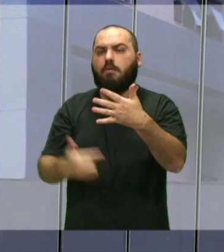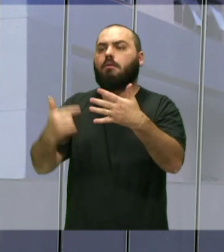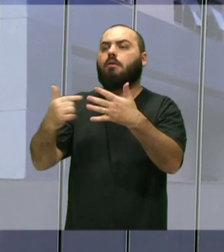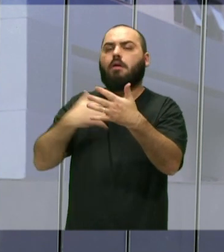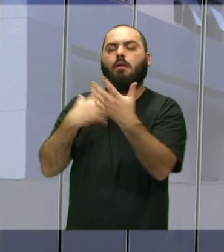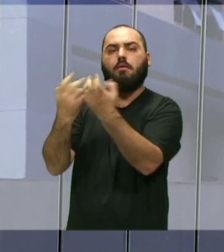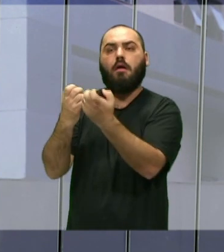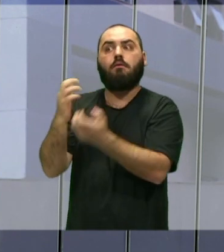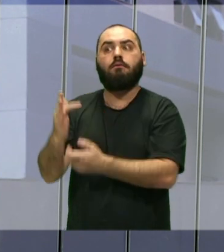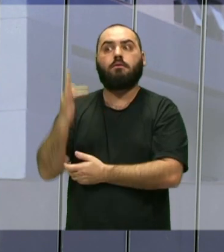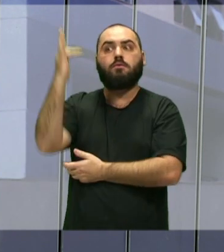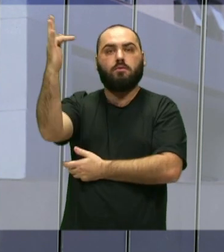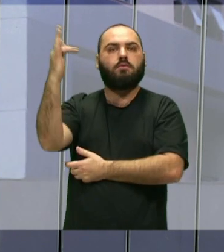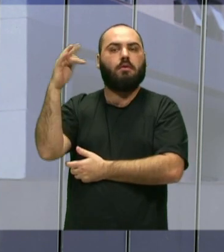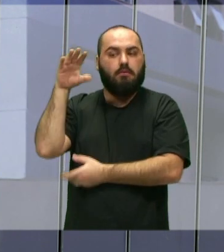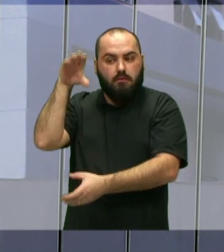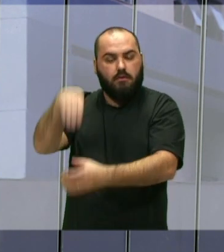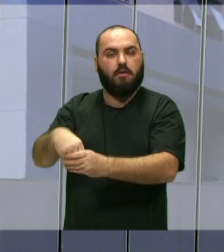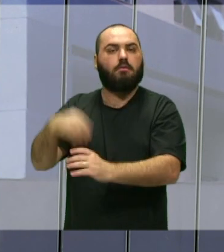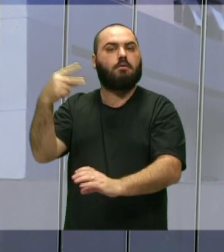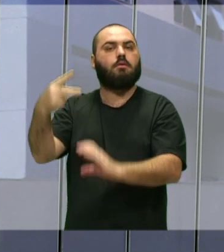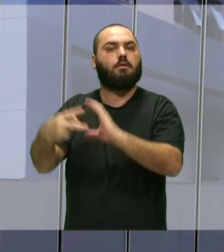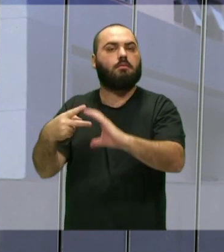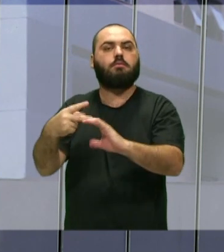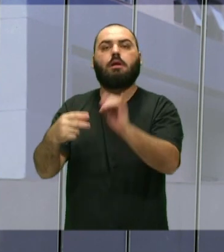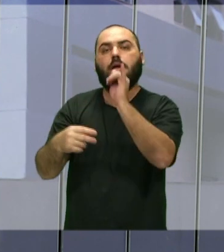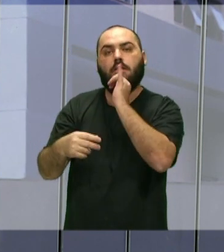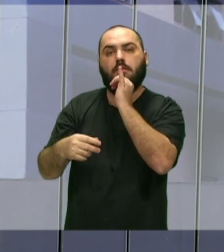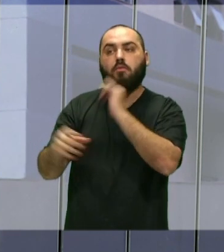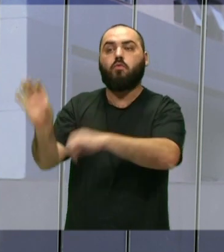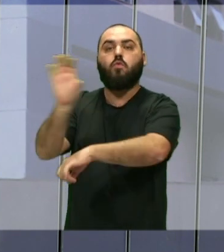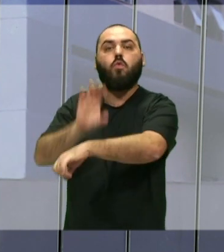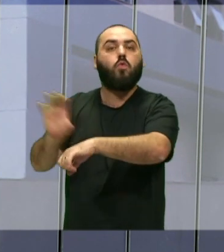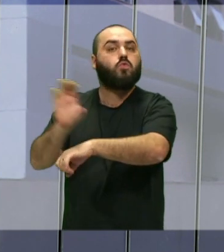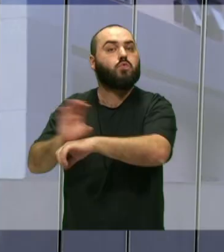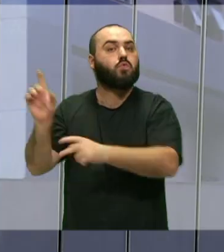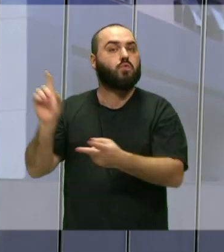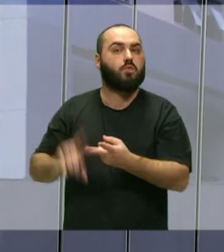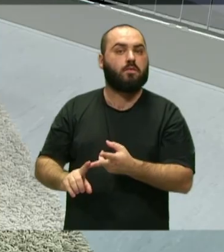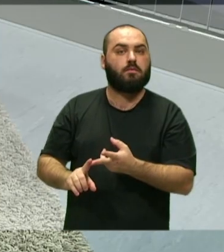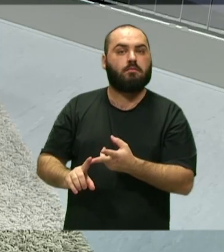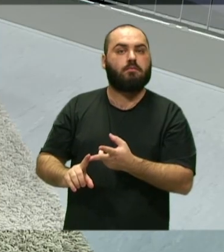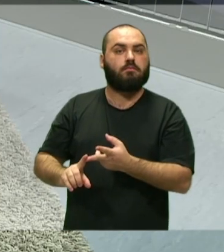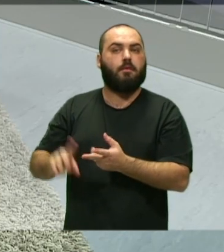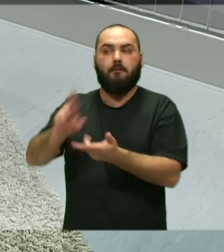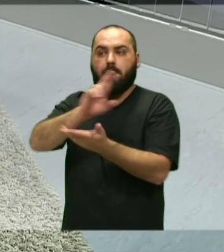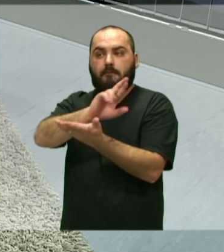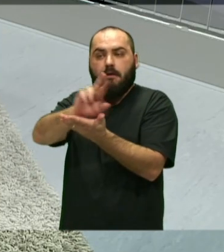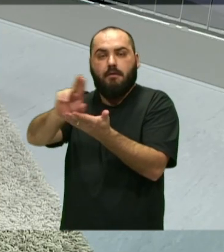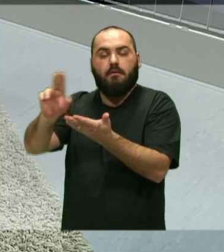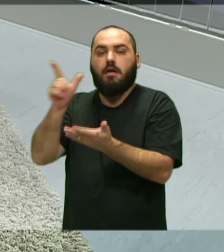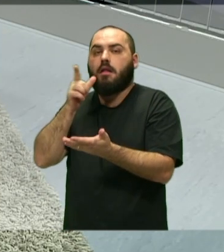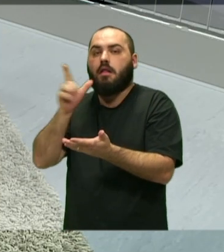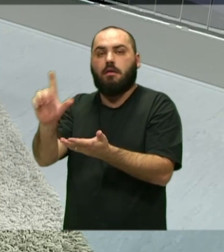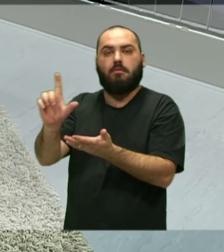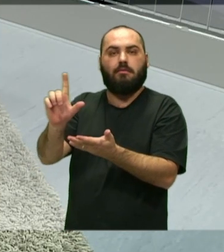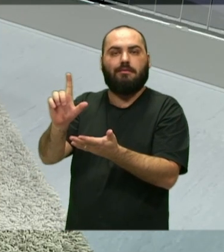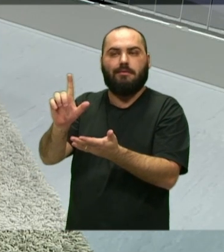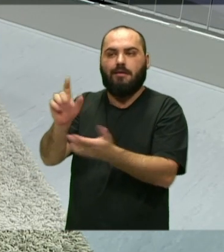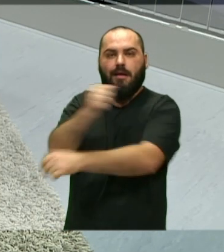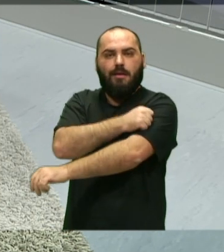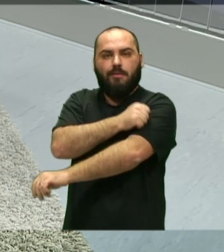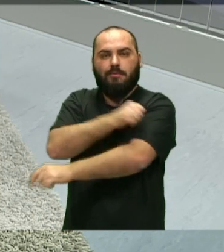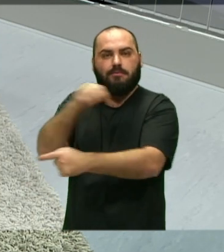trabalhar no futuro aqui na Câmara, sobre cursos e idiomas para os alunos do nosso